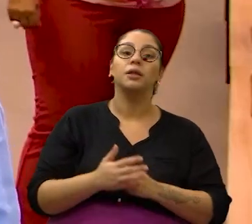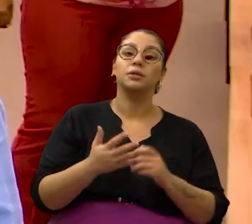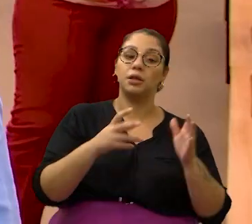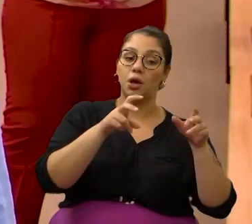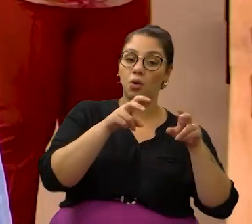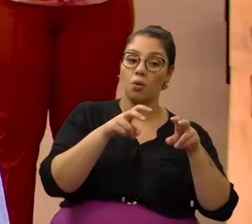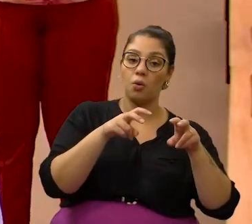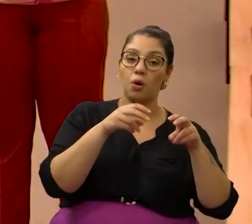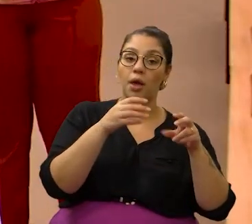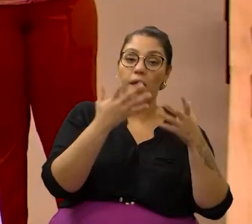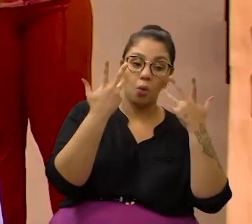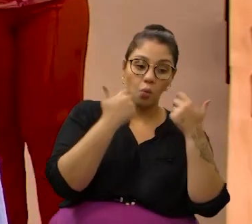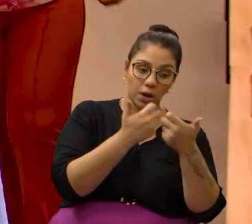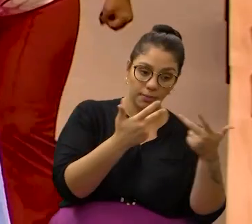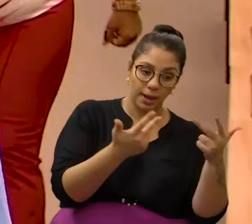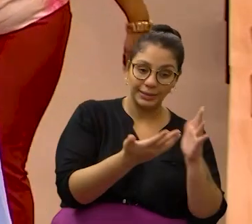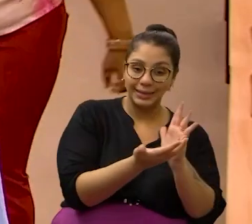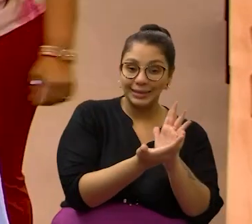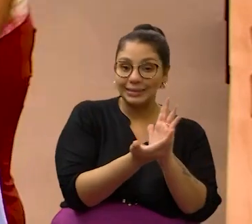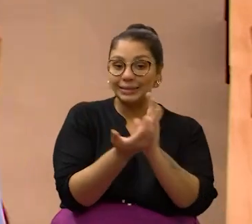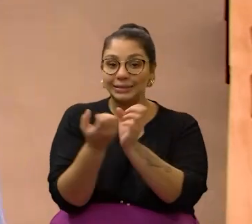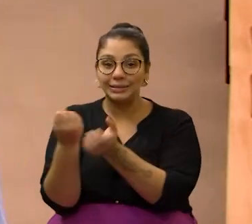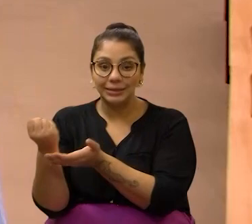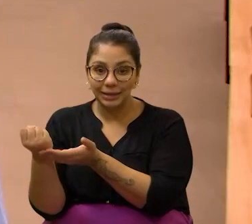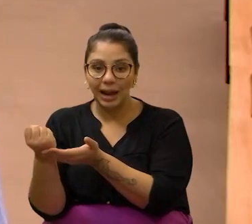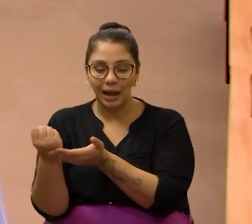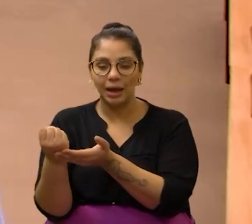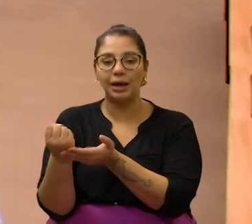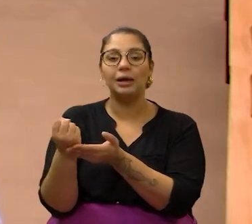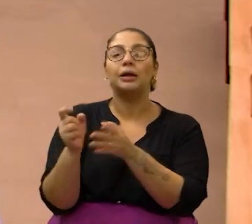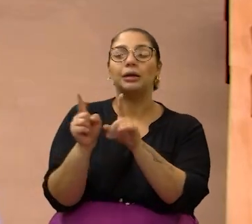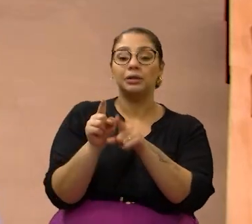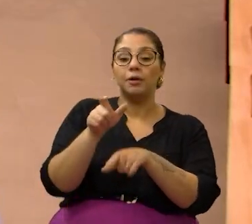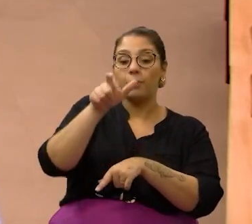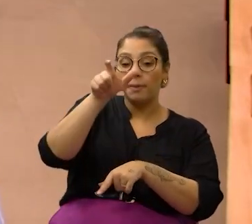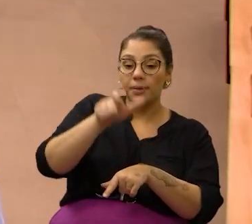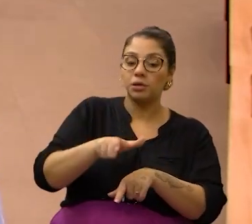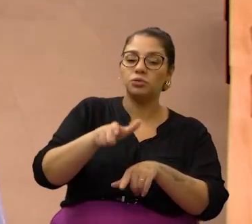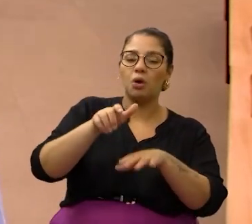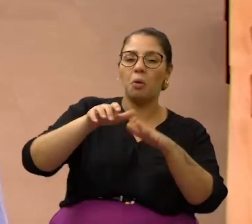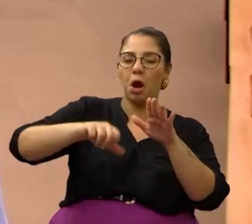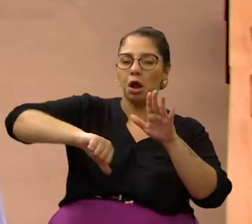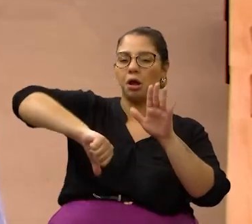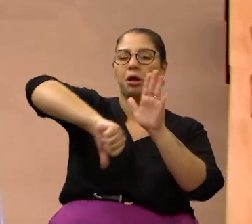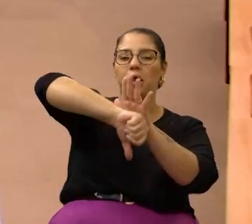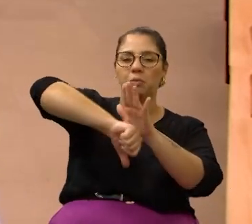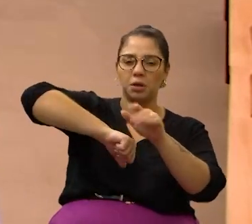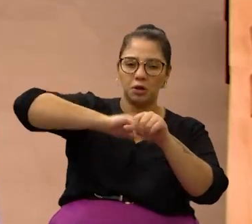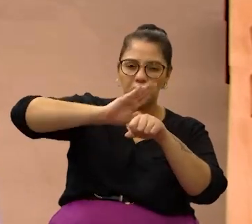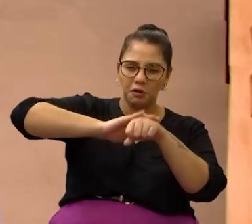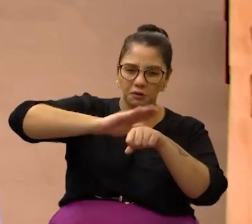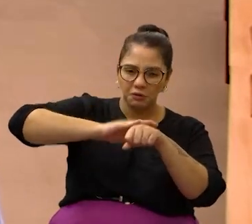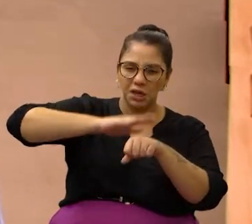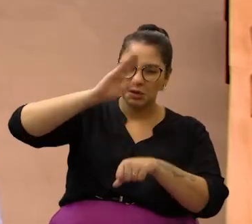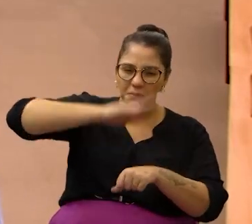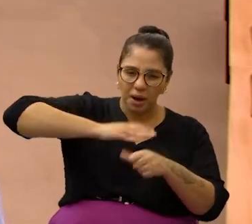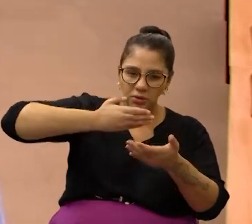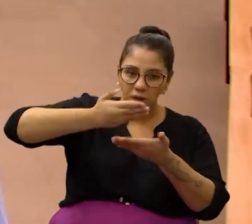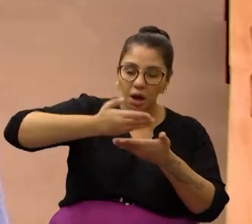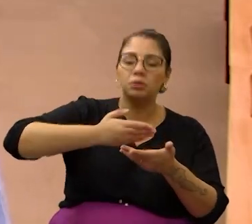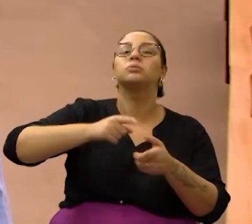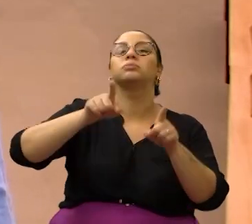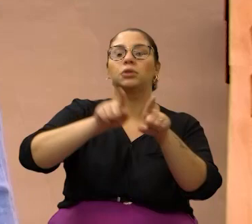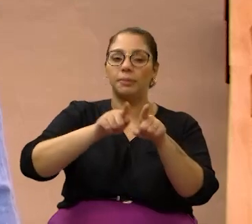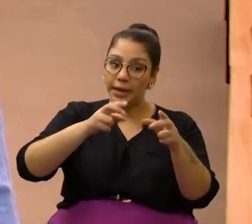Tanto para tirar o animal dessa condição, como também para aquele que cometeu essa crueldade, esse